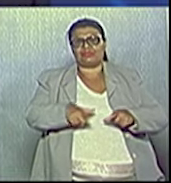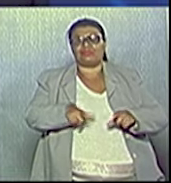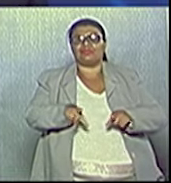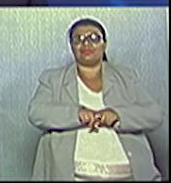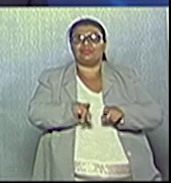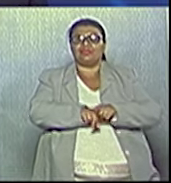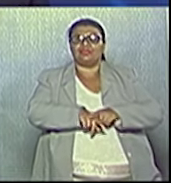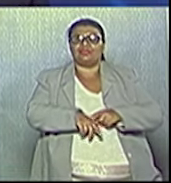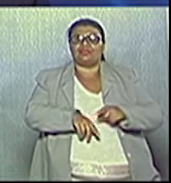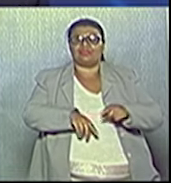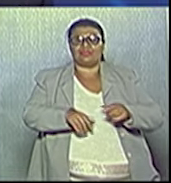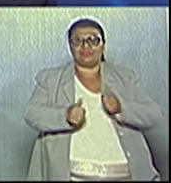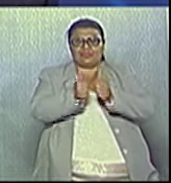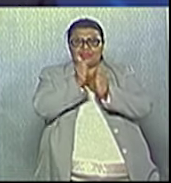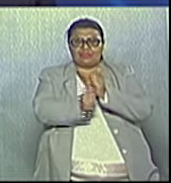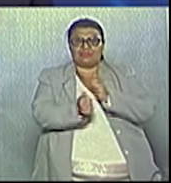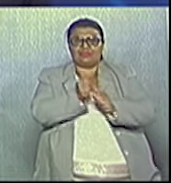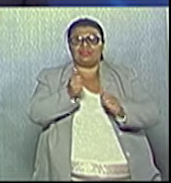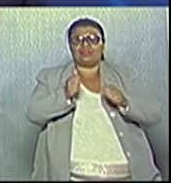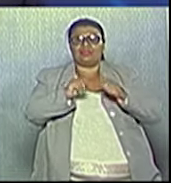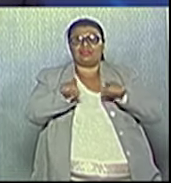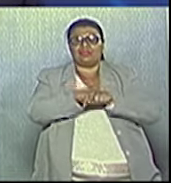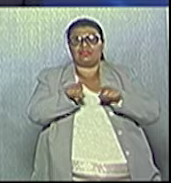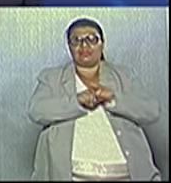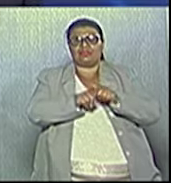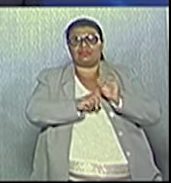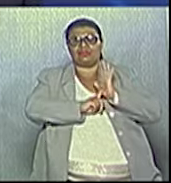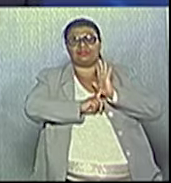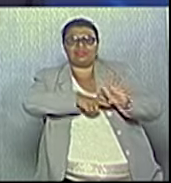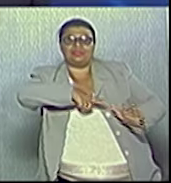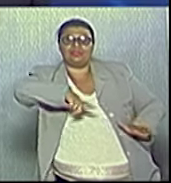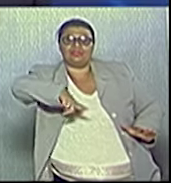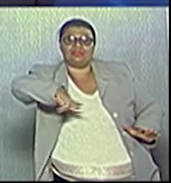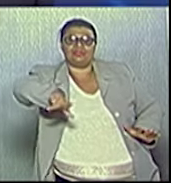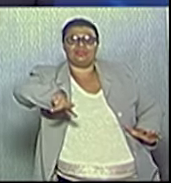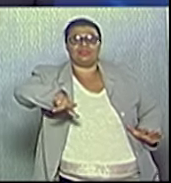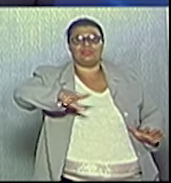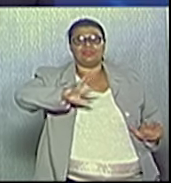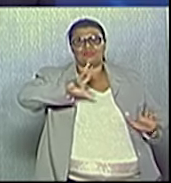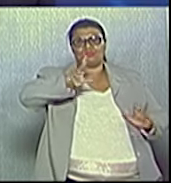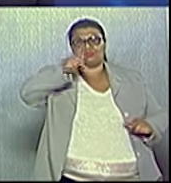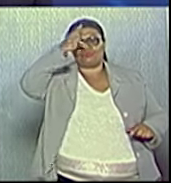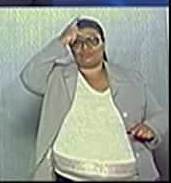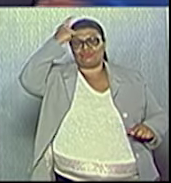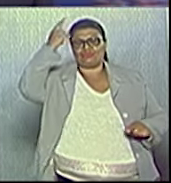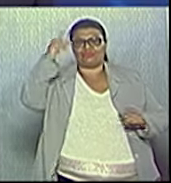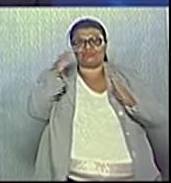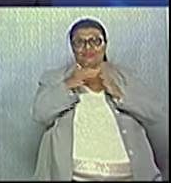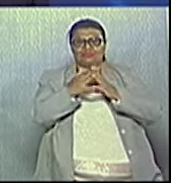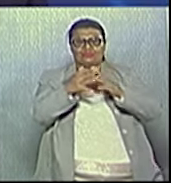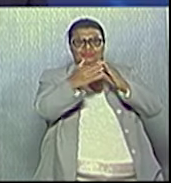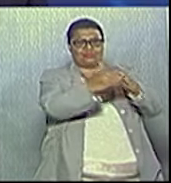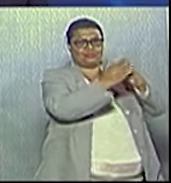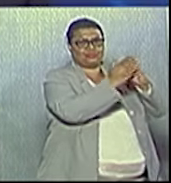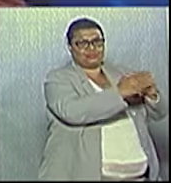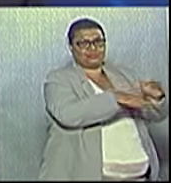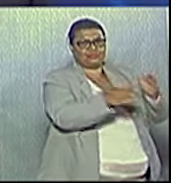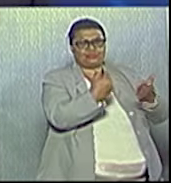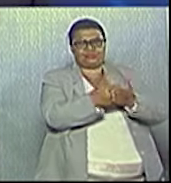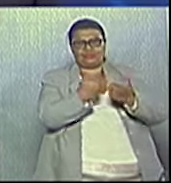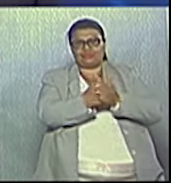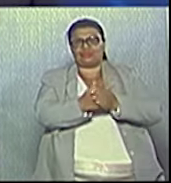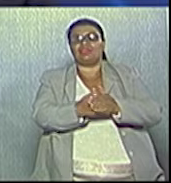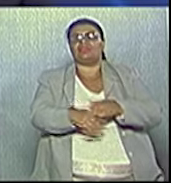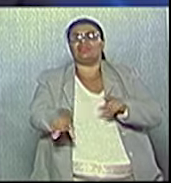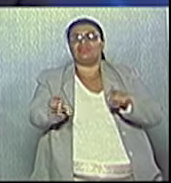futebol. Mas quero também trazer de volta as competições interclasses, entre escolas. E,